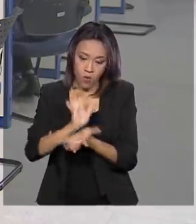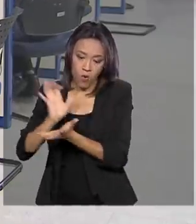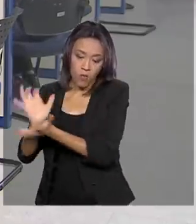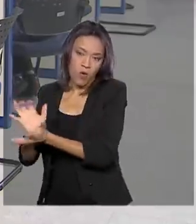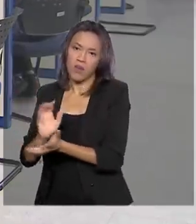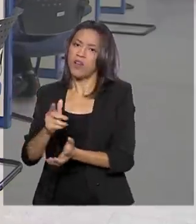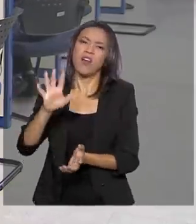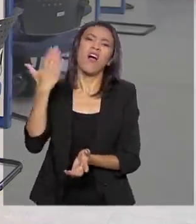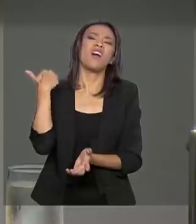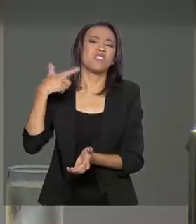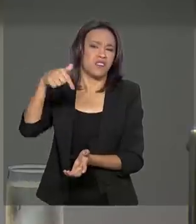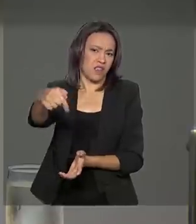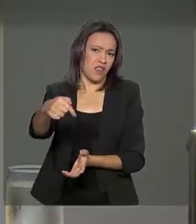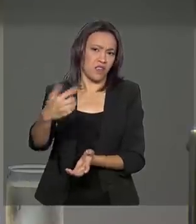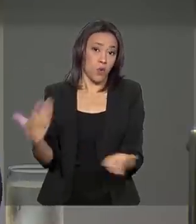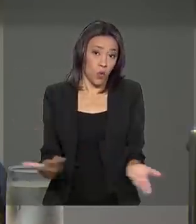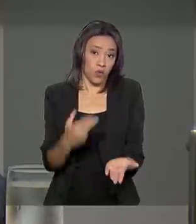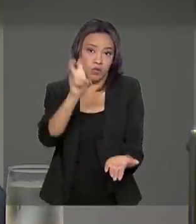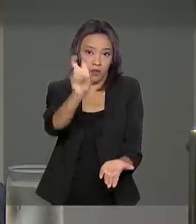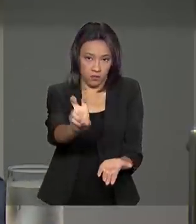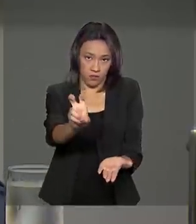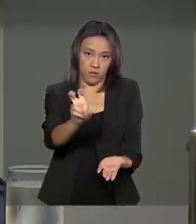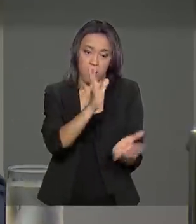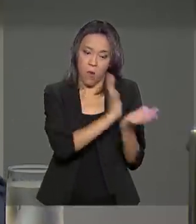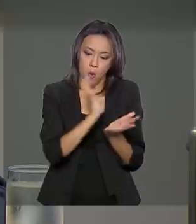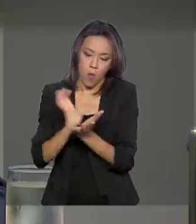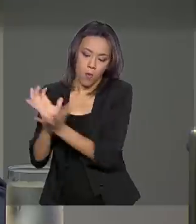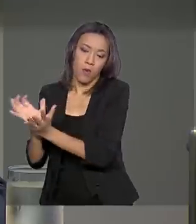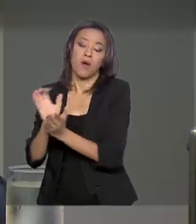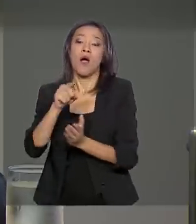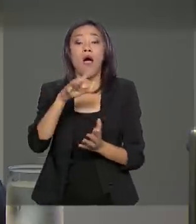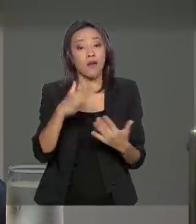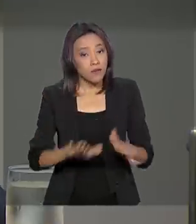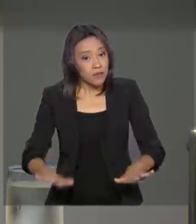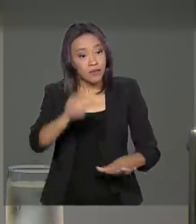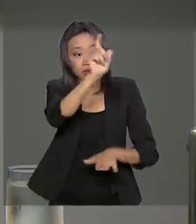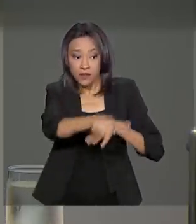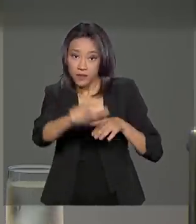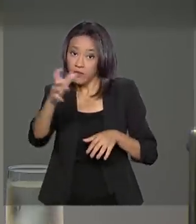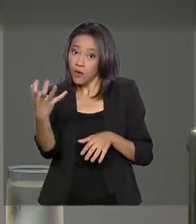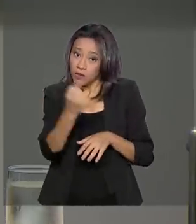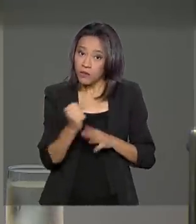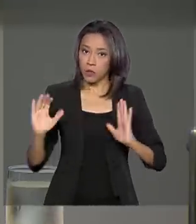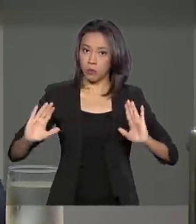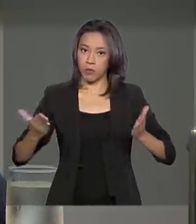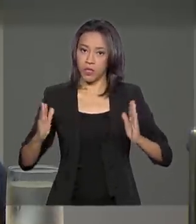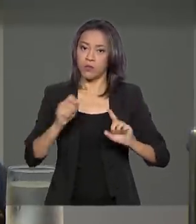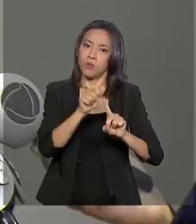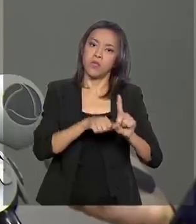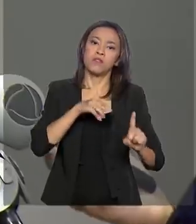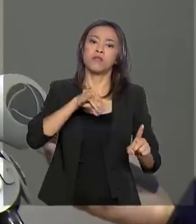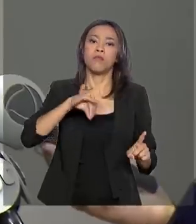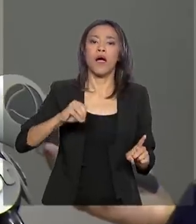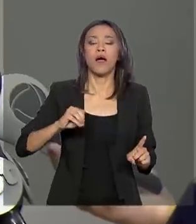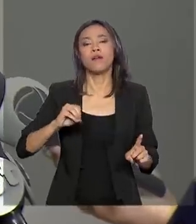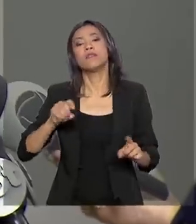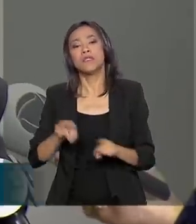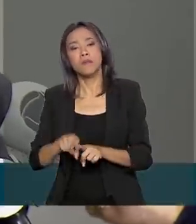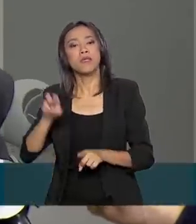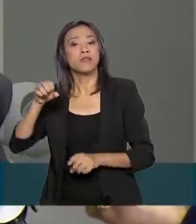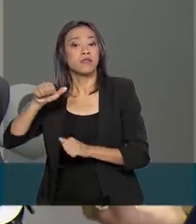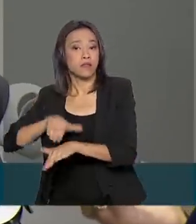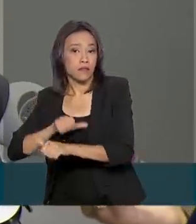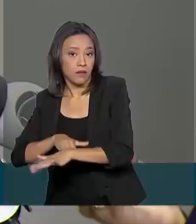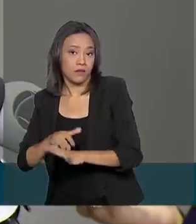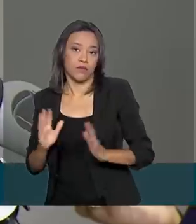sete como no passado. Assim, os contribuintes vão receber a restituição entre maio e setembro. A Receita quer